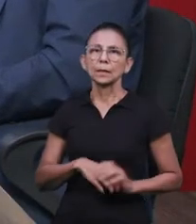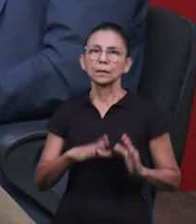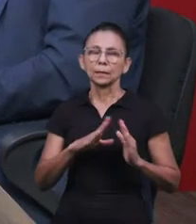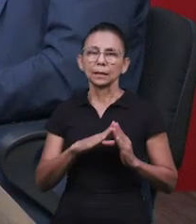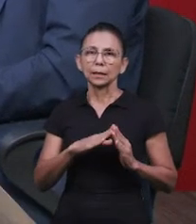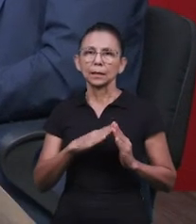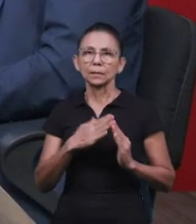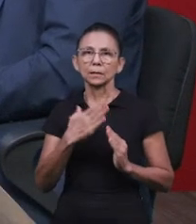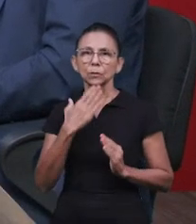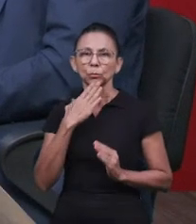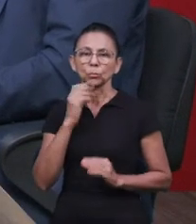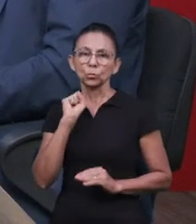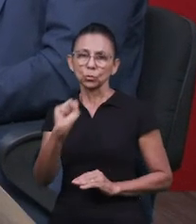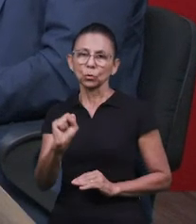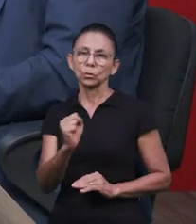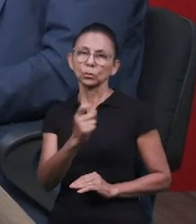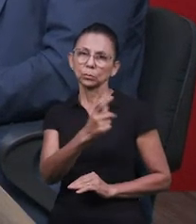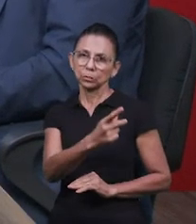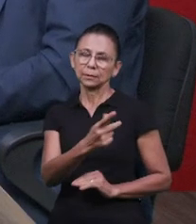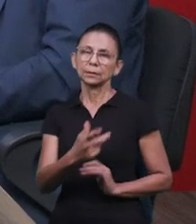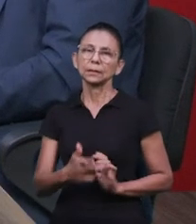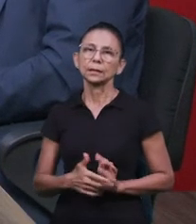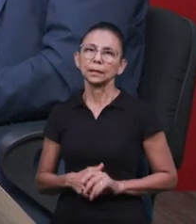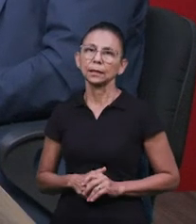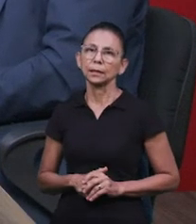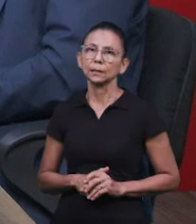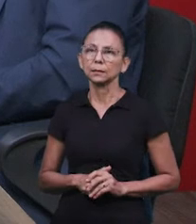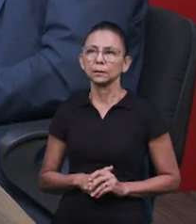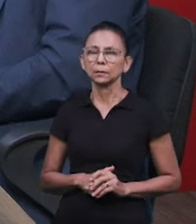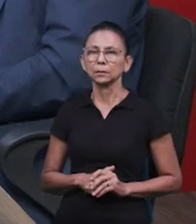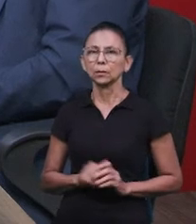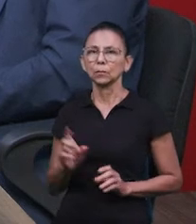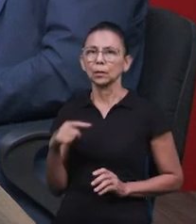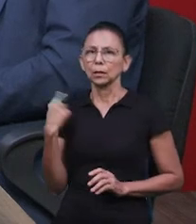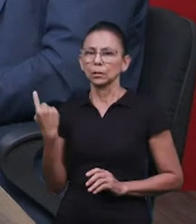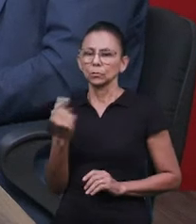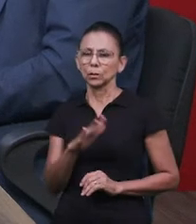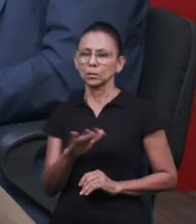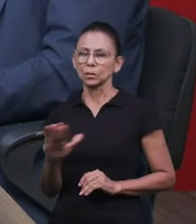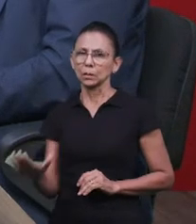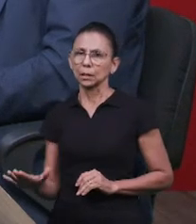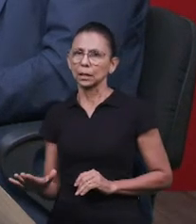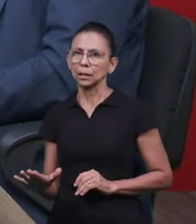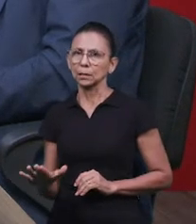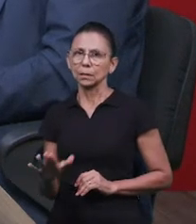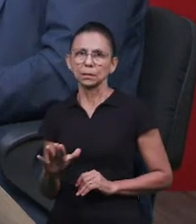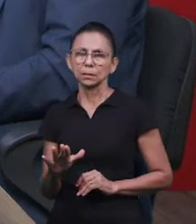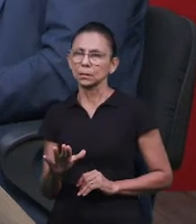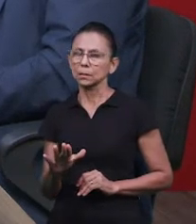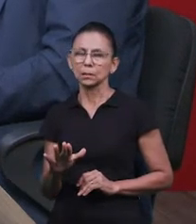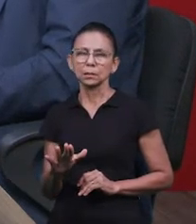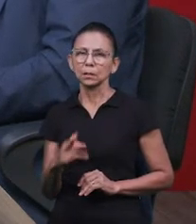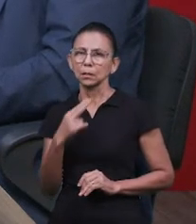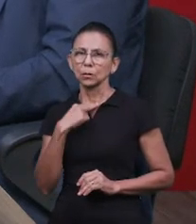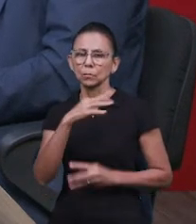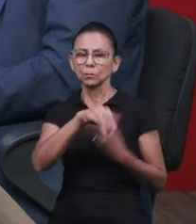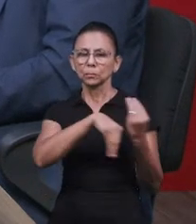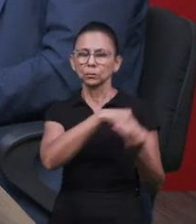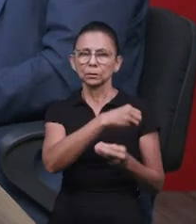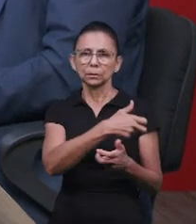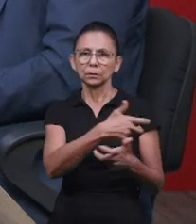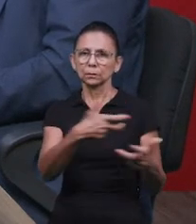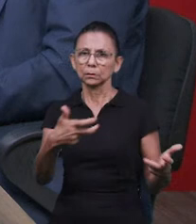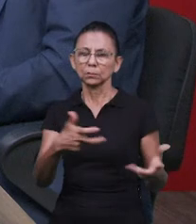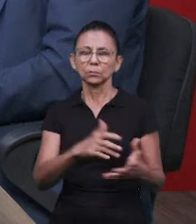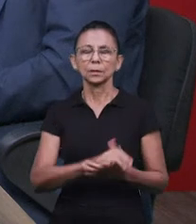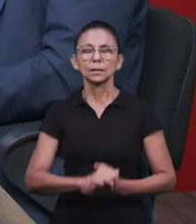reconhecidos por aquilo que nós temos no nosso rosto. As nossas crianças não podem estar envolvidas nisso aqui. E as vansos de lês do texto que o pastor